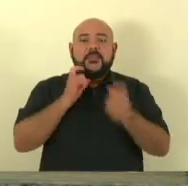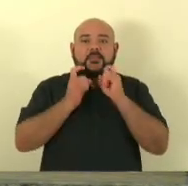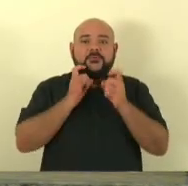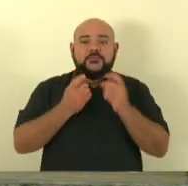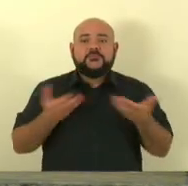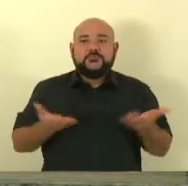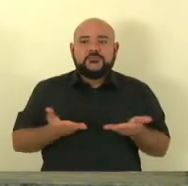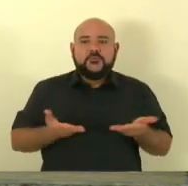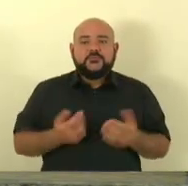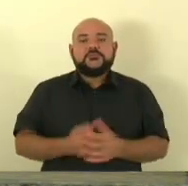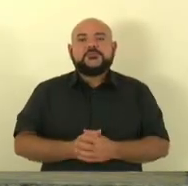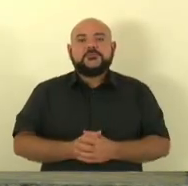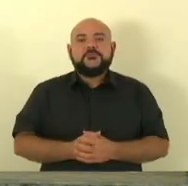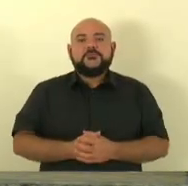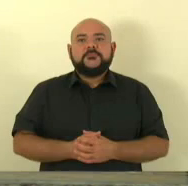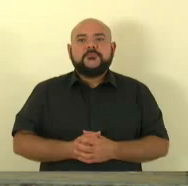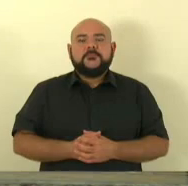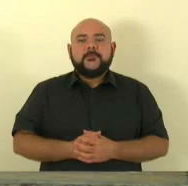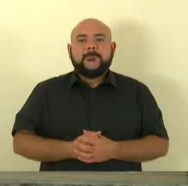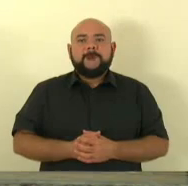para simples despacho.